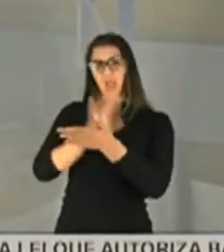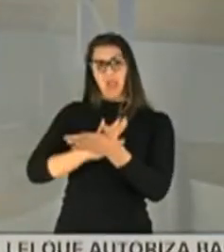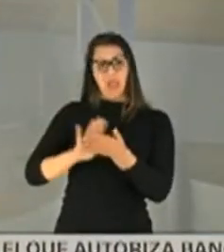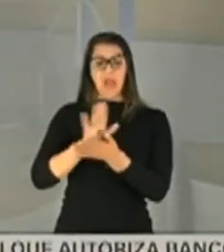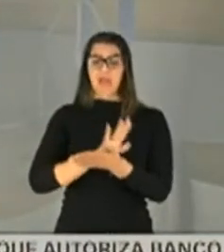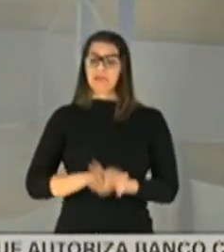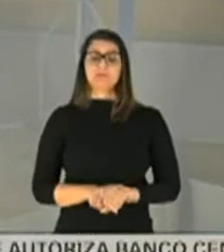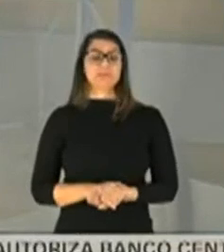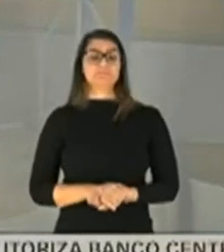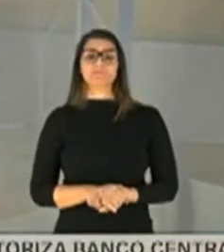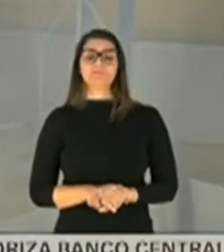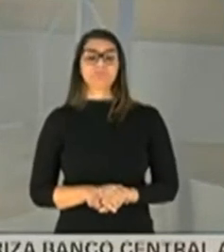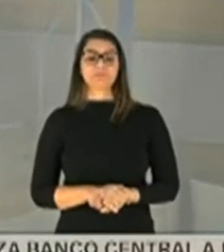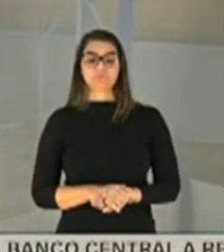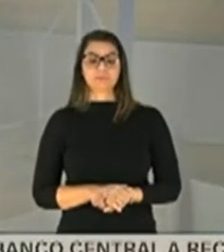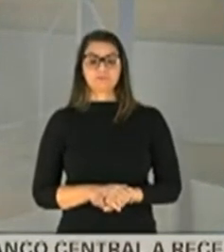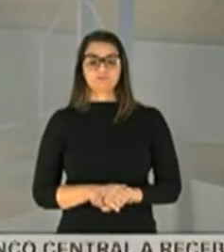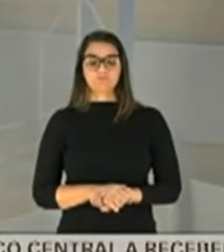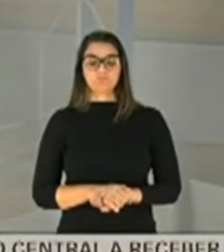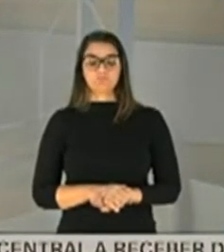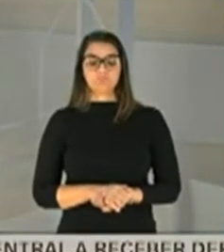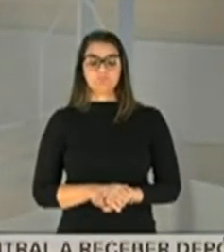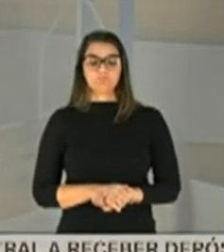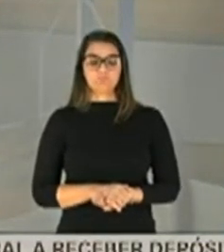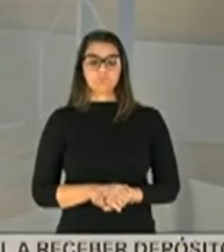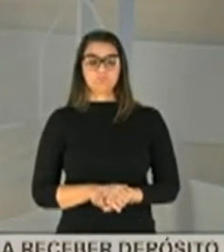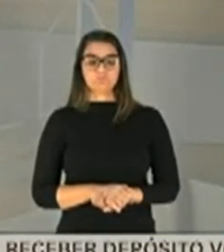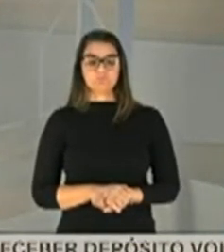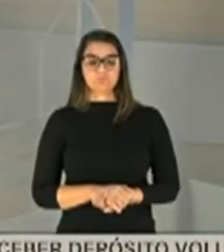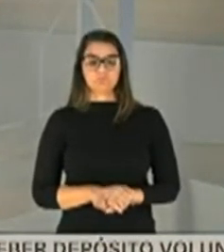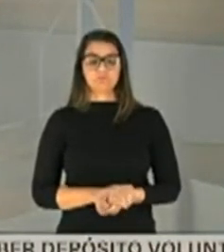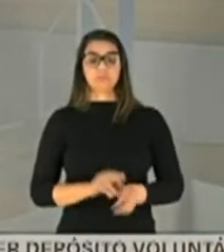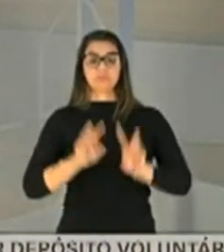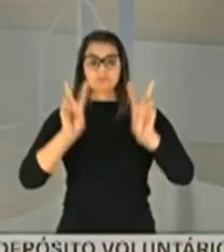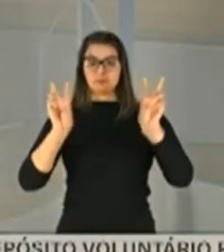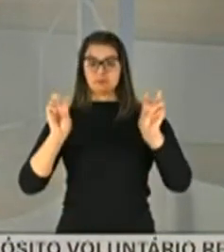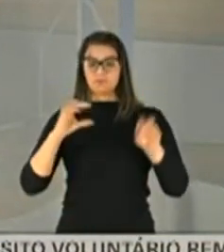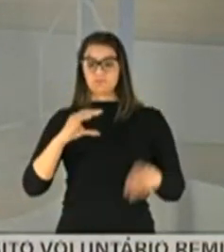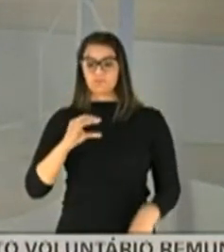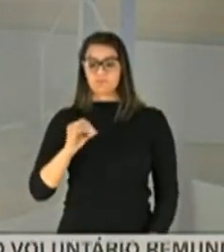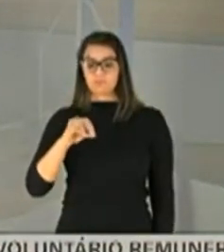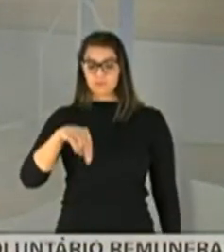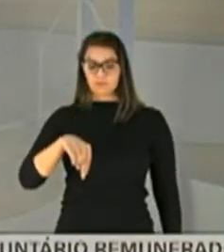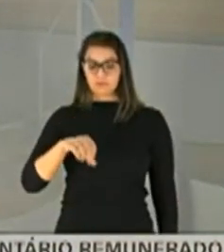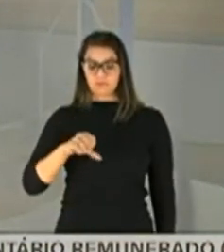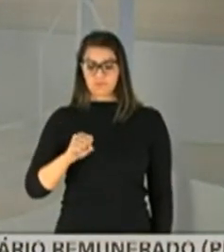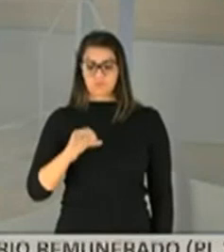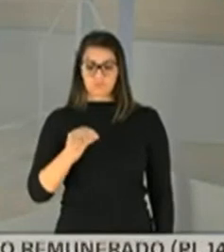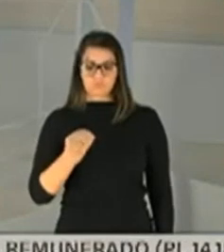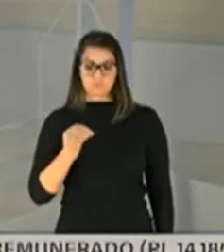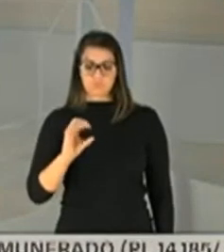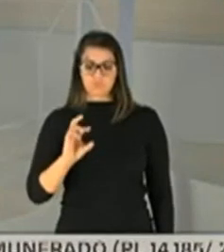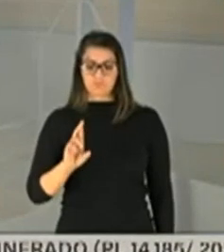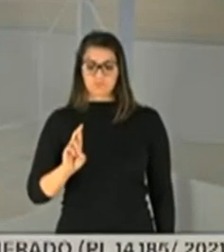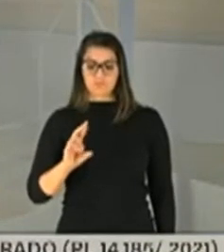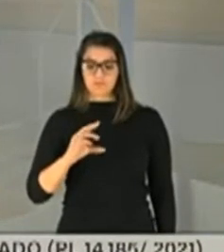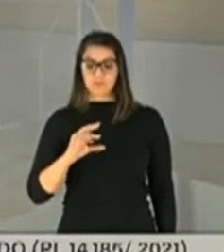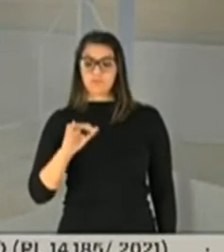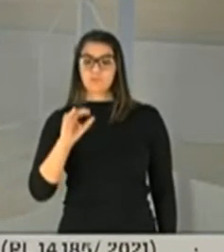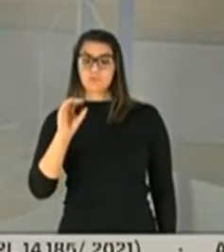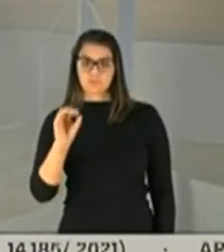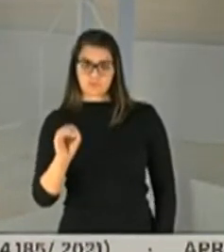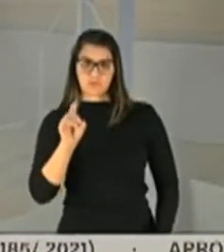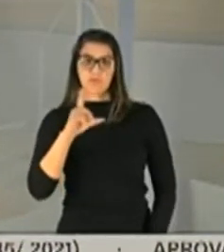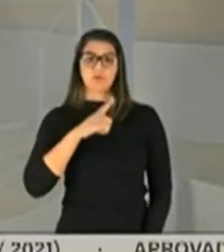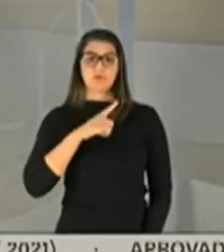Com relação à questão de consórcios que o senhor fala que teve contato, o senhor falou